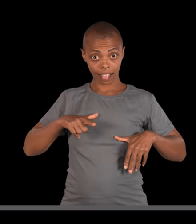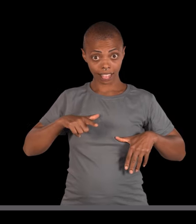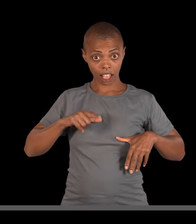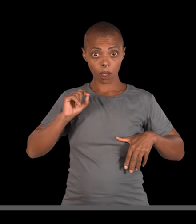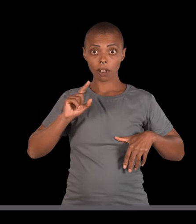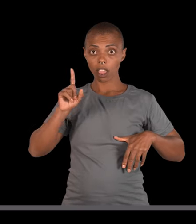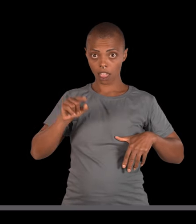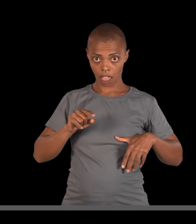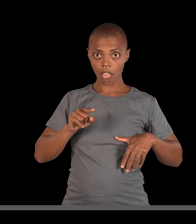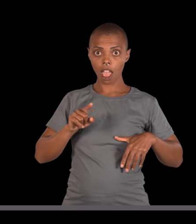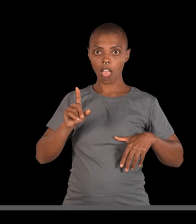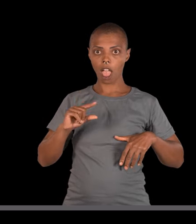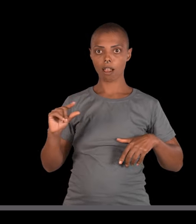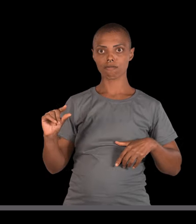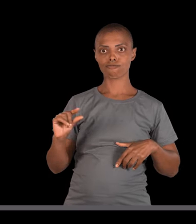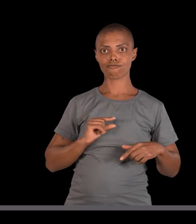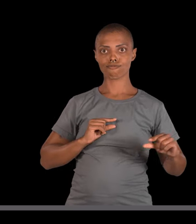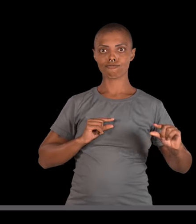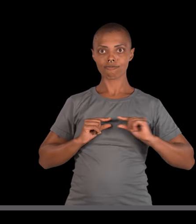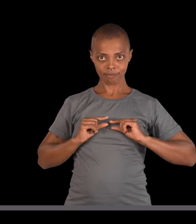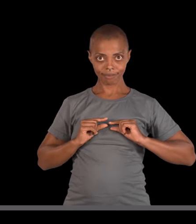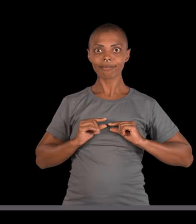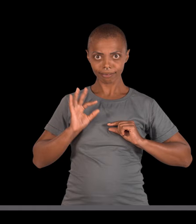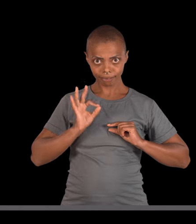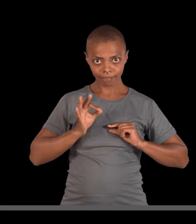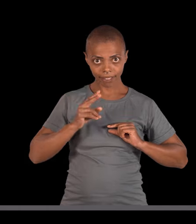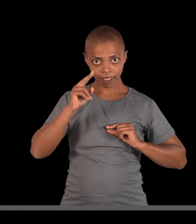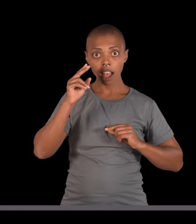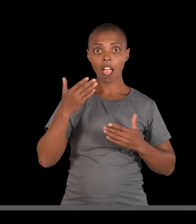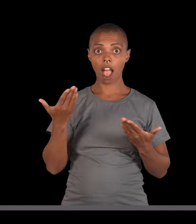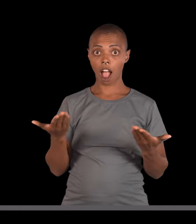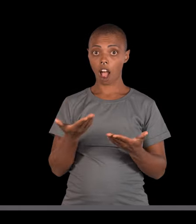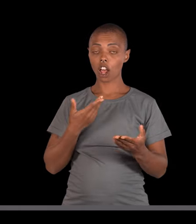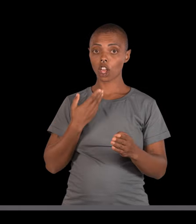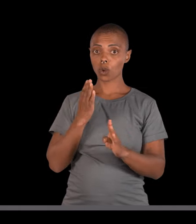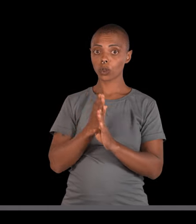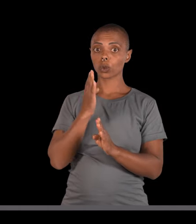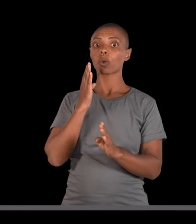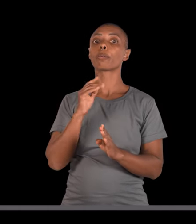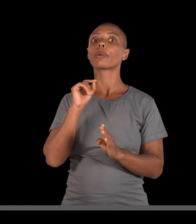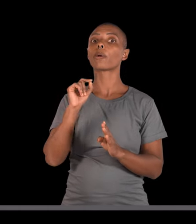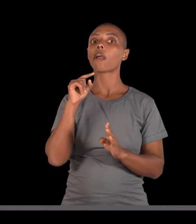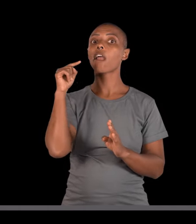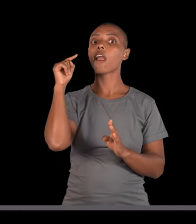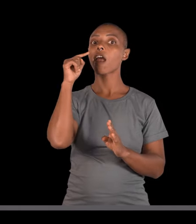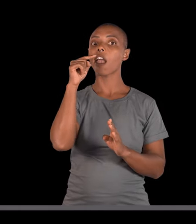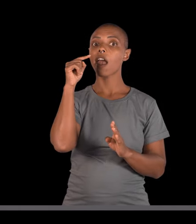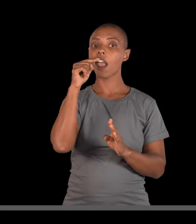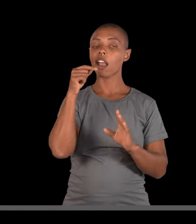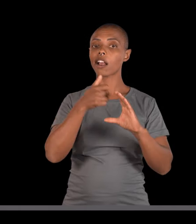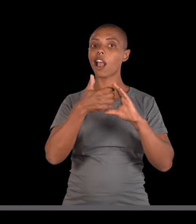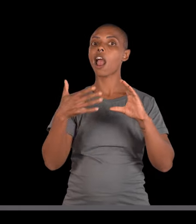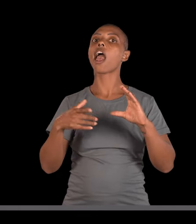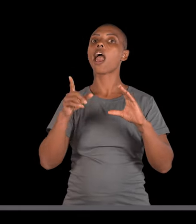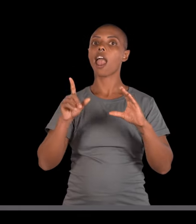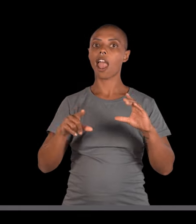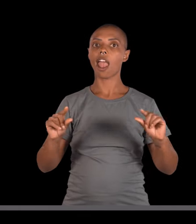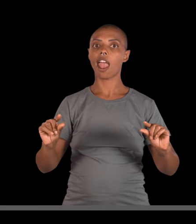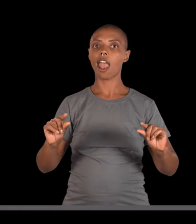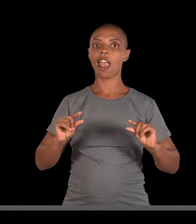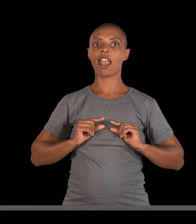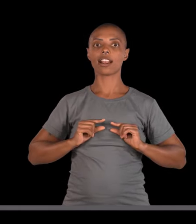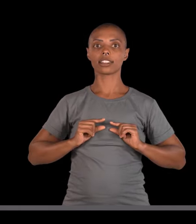é recessivo. Acabei de descobrir que a característica em questão